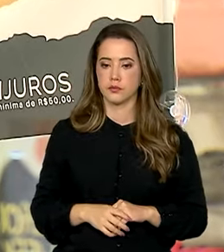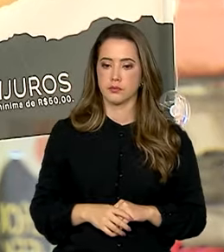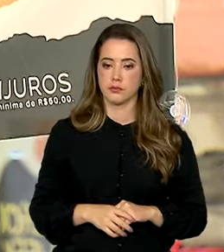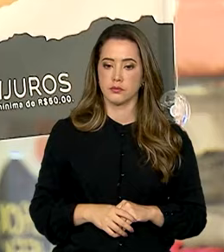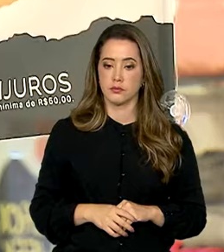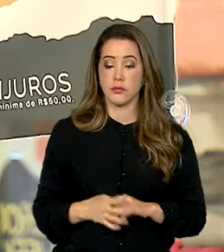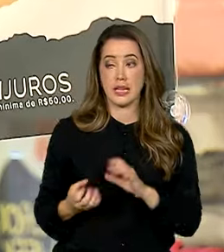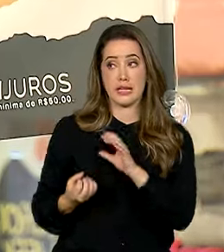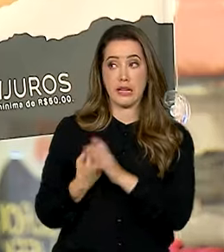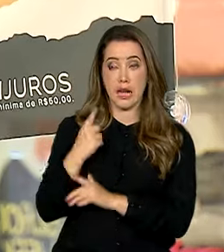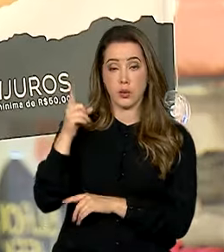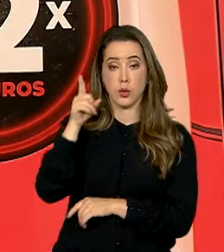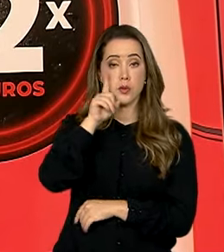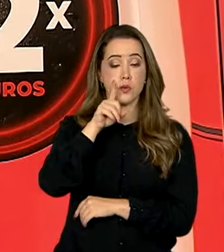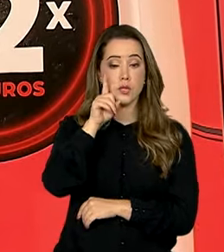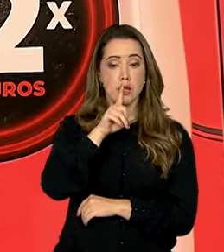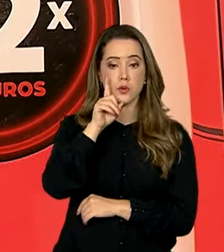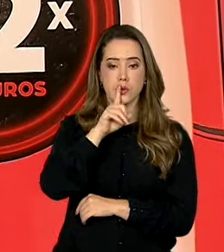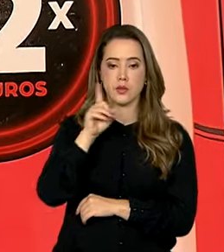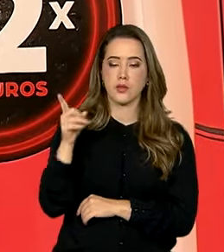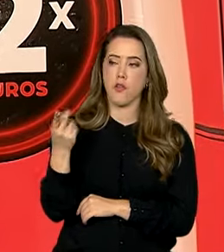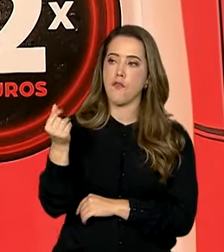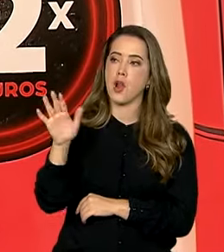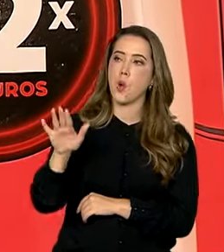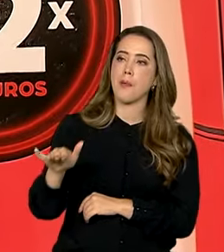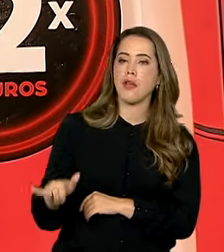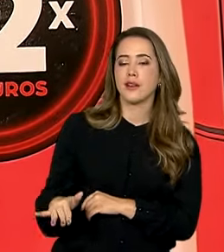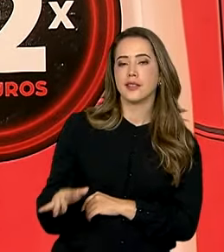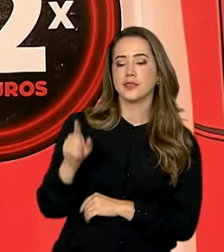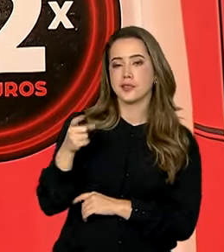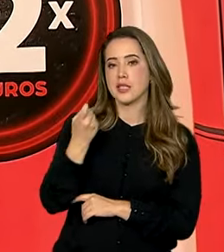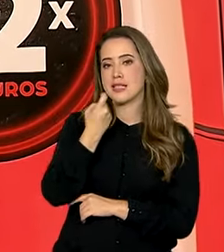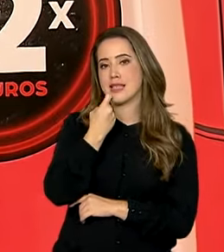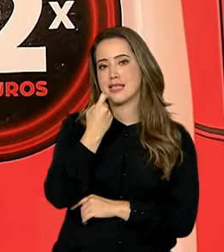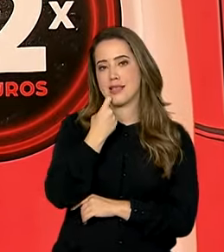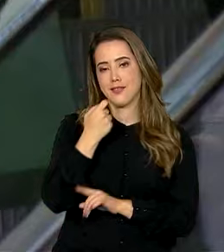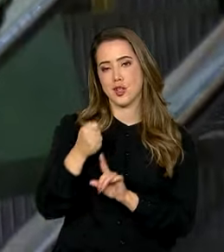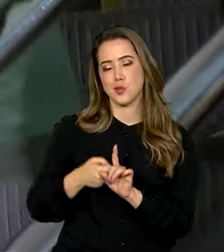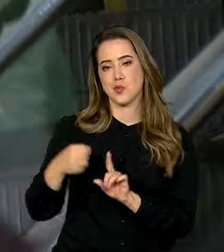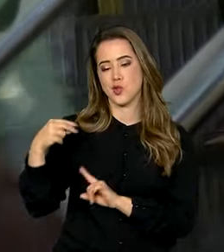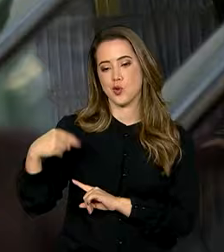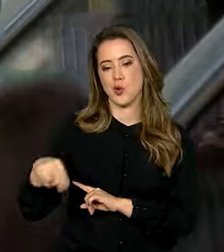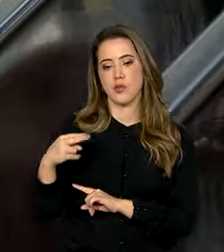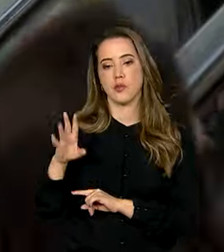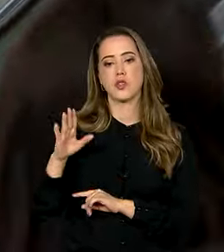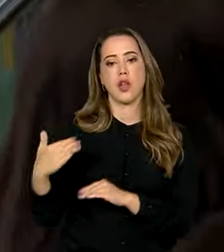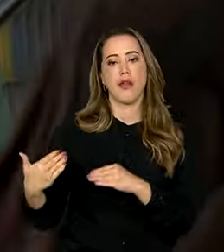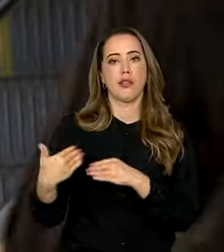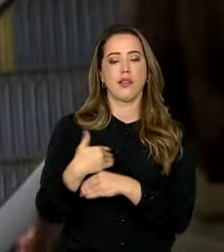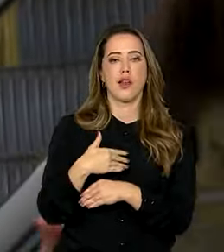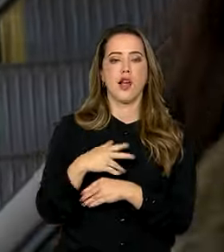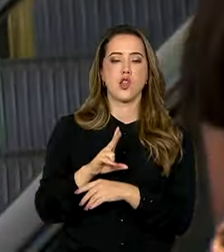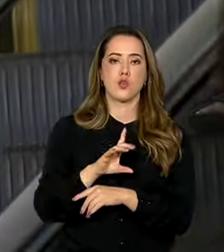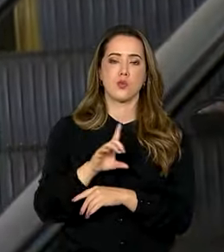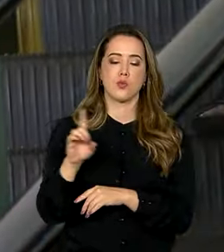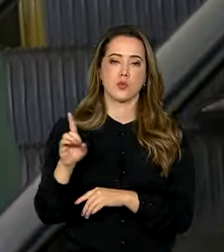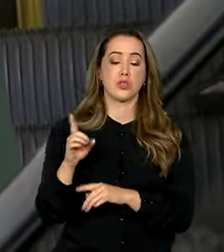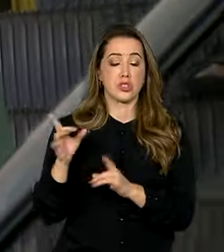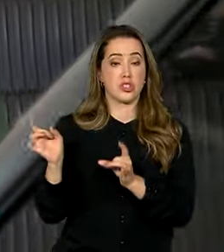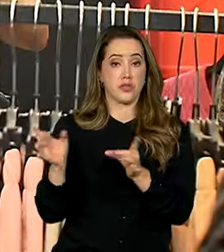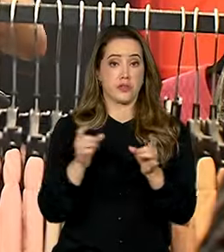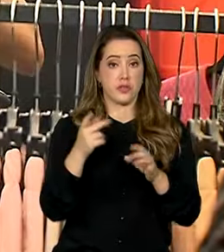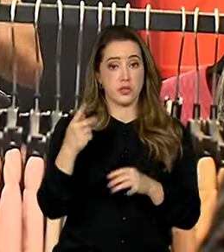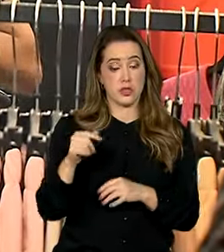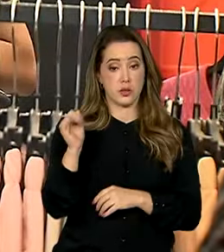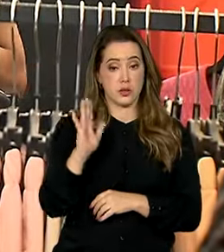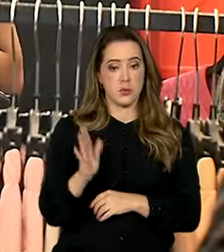Inventado nos Estados Unidos, as promoções da última sexta-feira de novembro já entraram para o calendário do comércio no